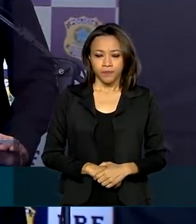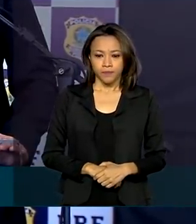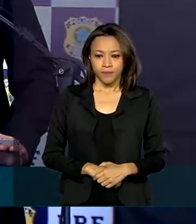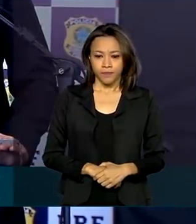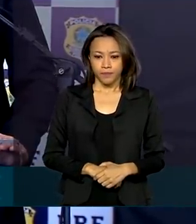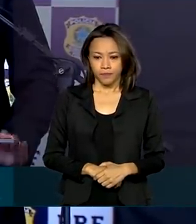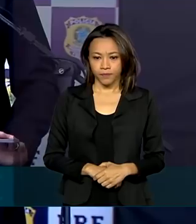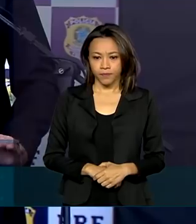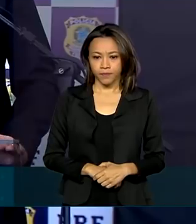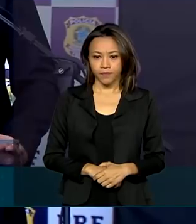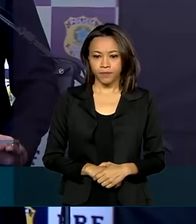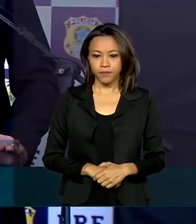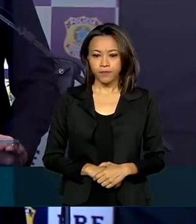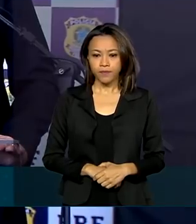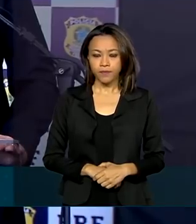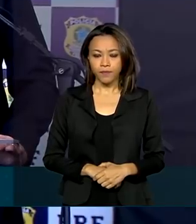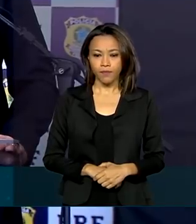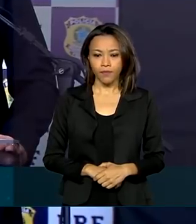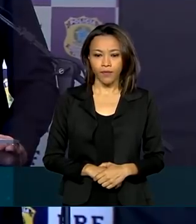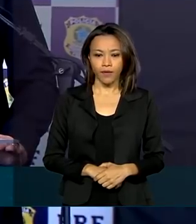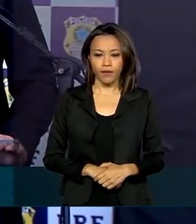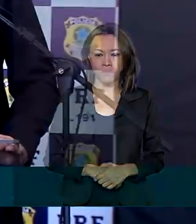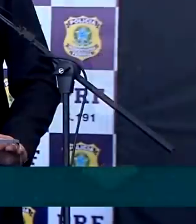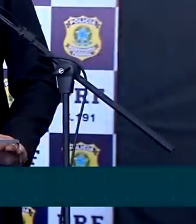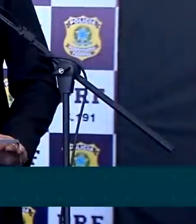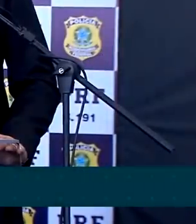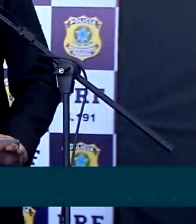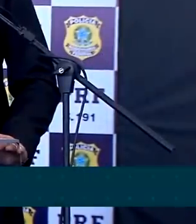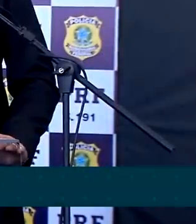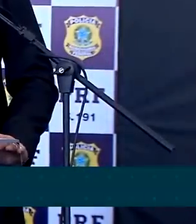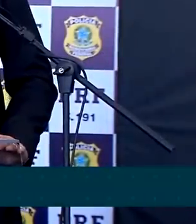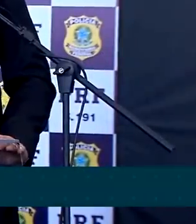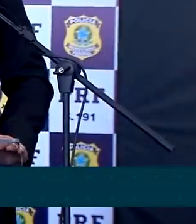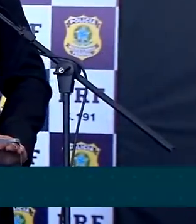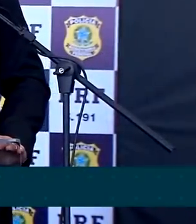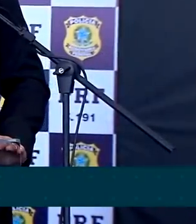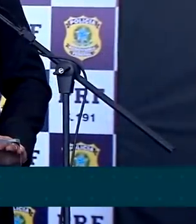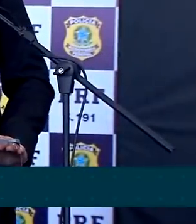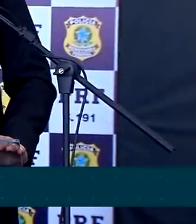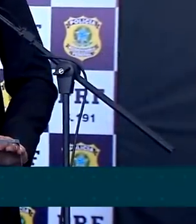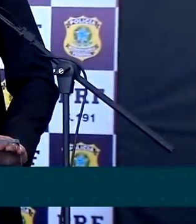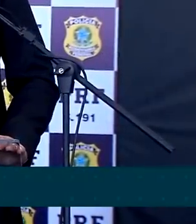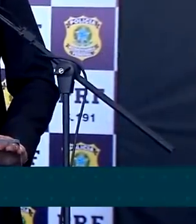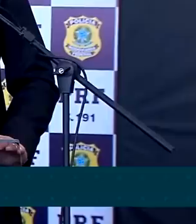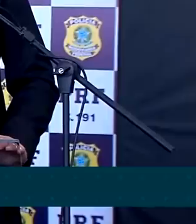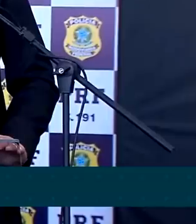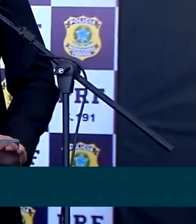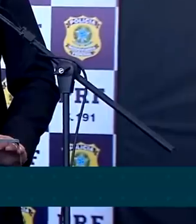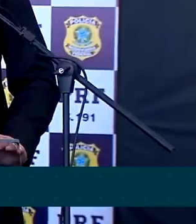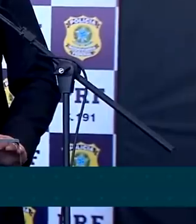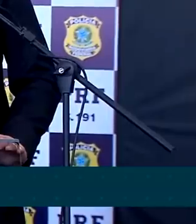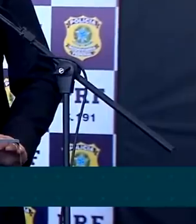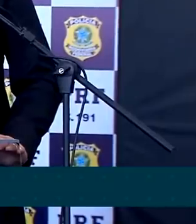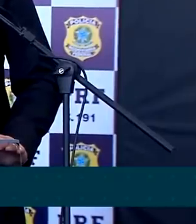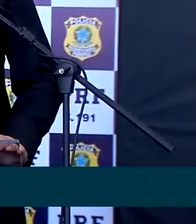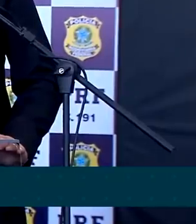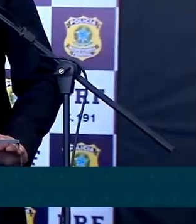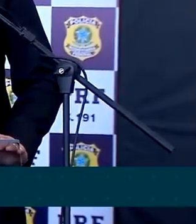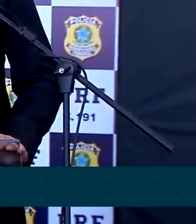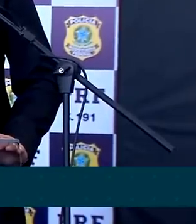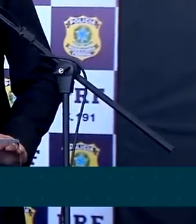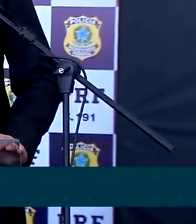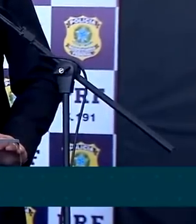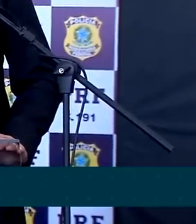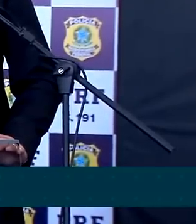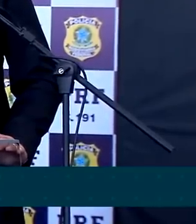isso é meios para que vocês possam melhor trabalhar e ajudar no tocante à segurança